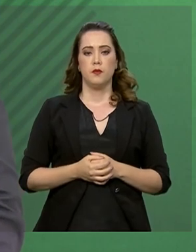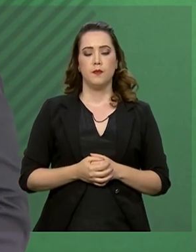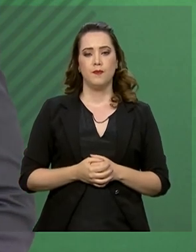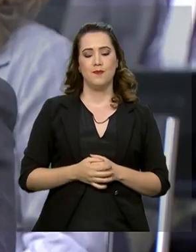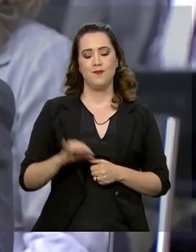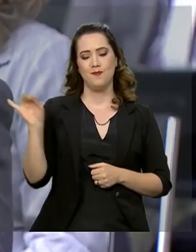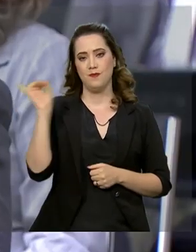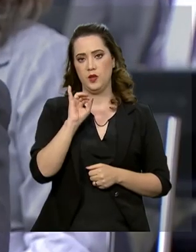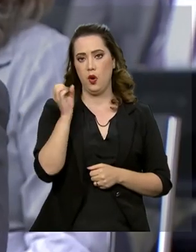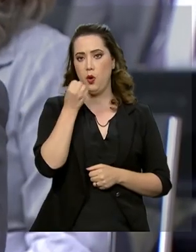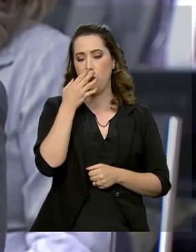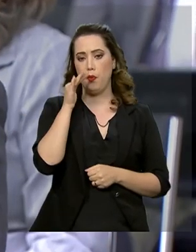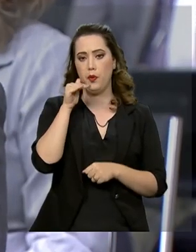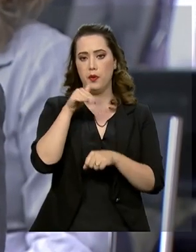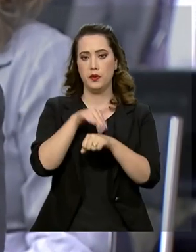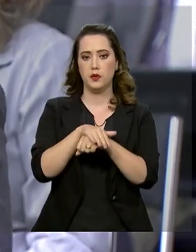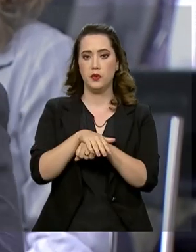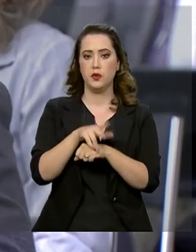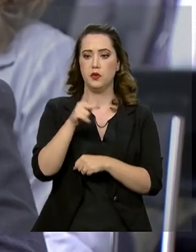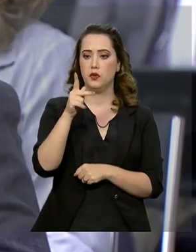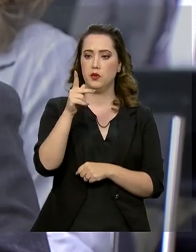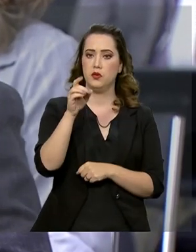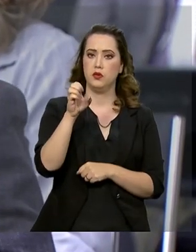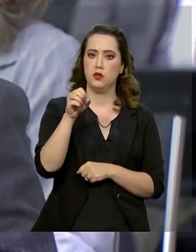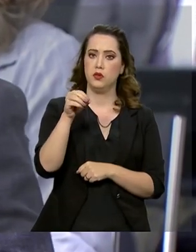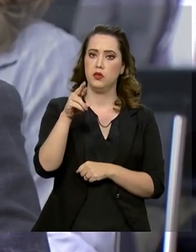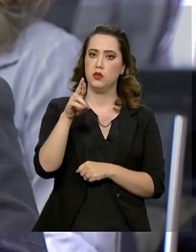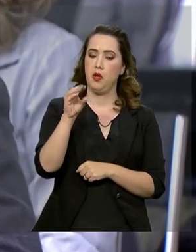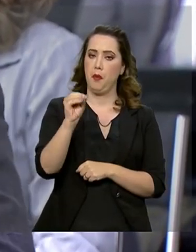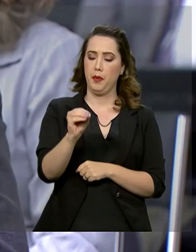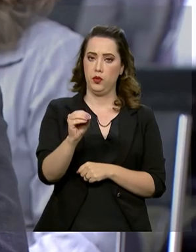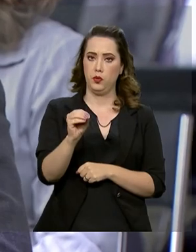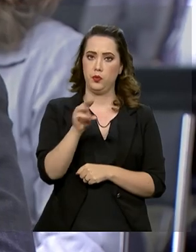Bota a voz, boa noite. Pedro Vilela, da Agência Brasil. Tudo bem?